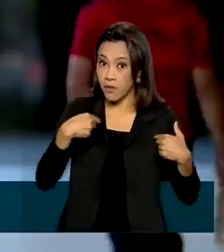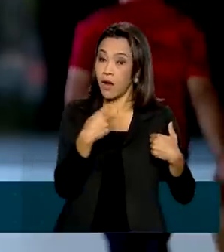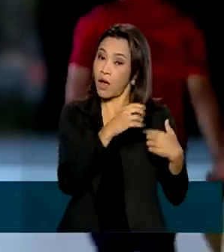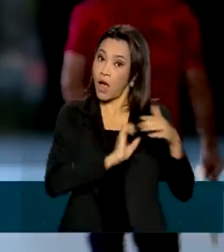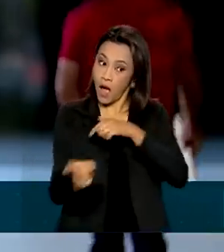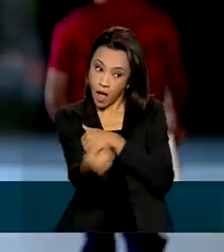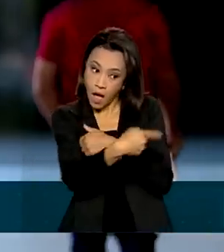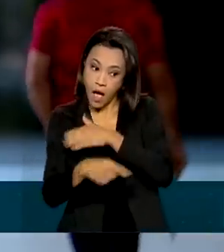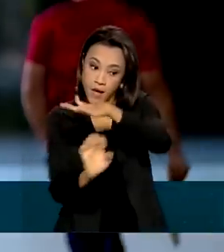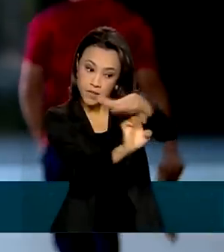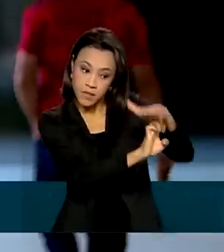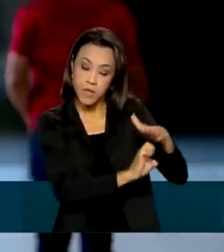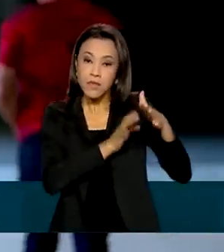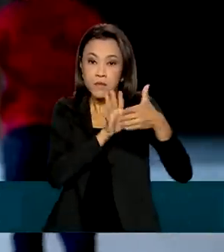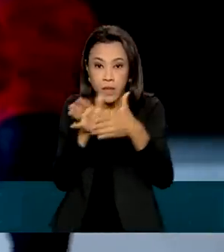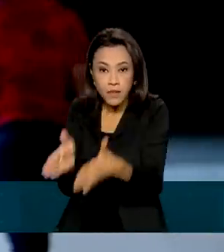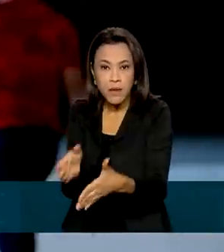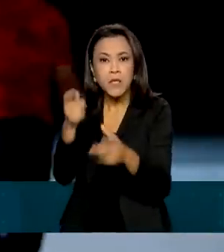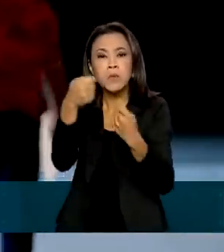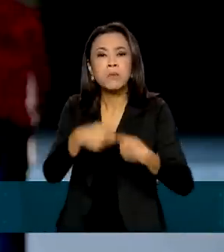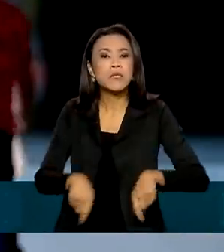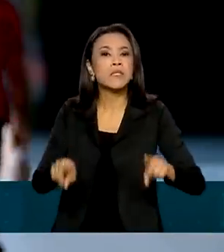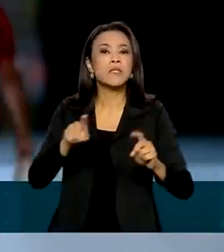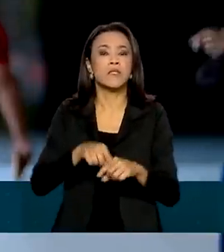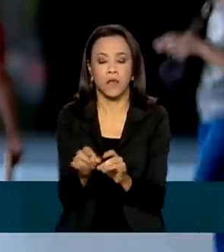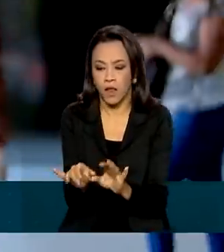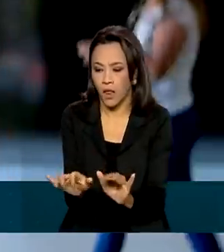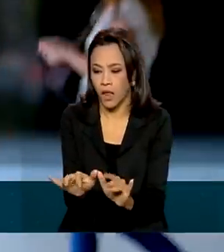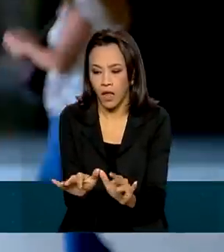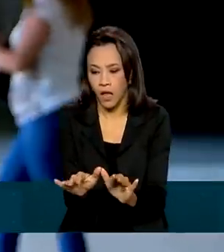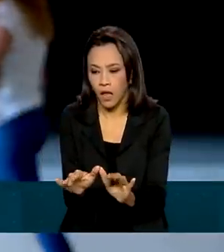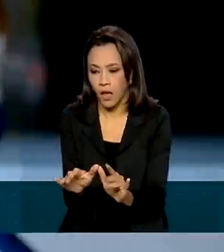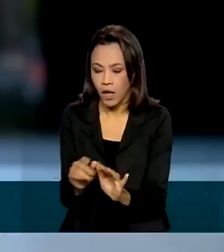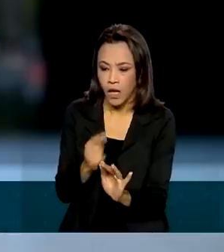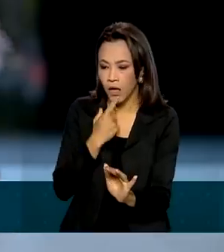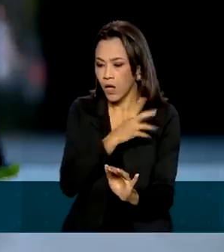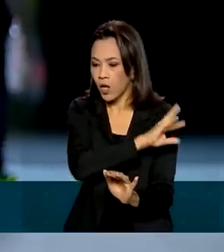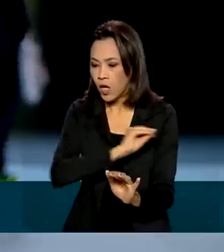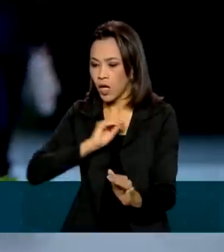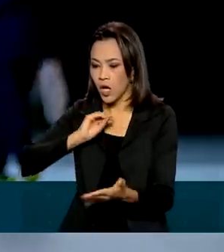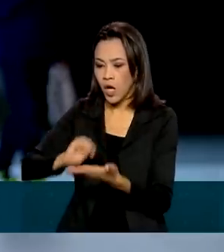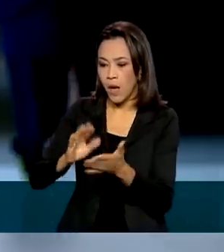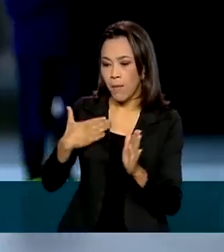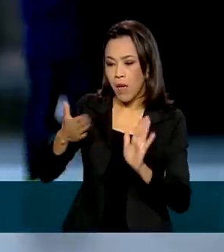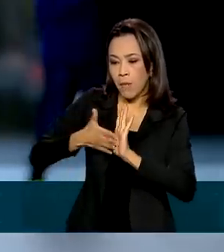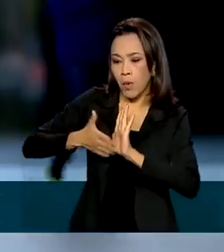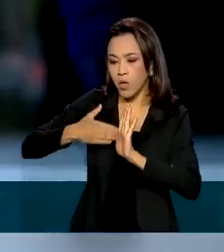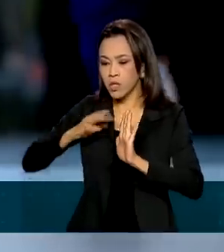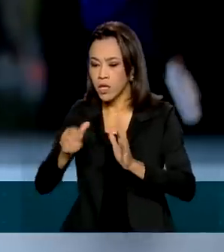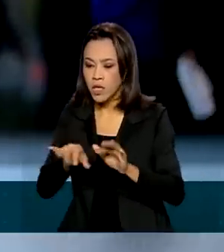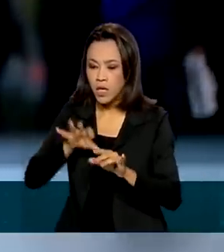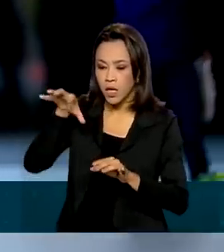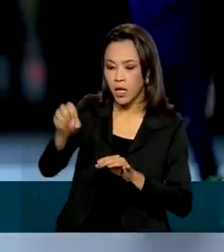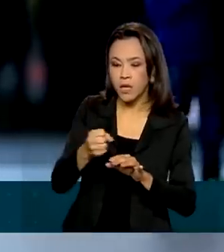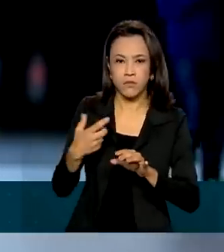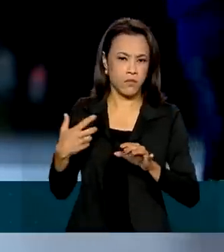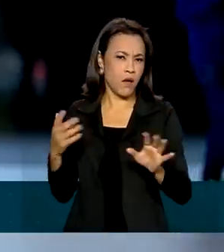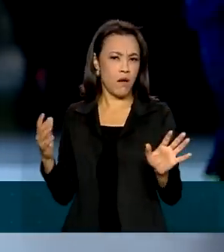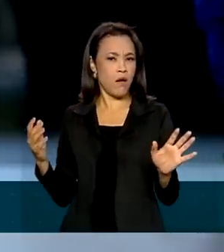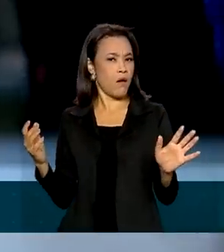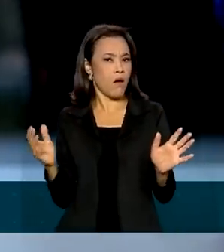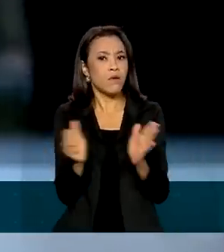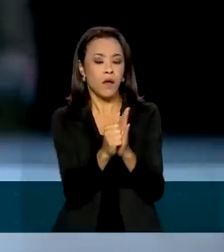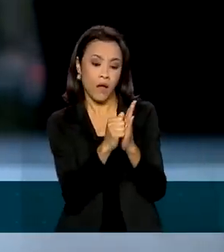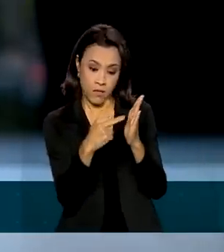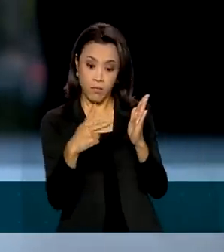é que o fornecedor não precisa estar sentado em frente ao computador para cadastrar a proposta. Isso pode ser feito pelo celular